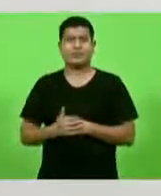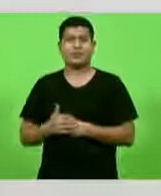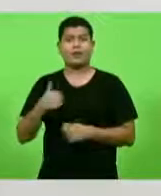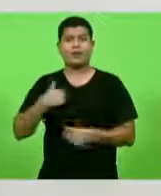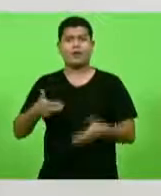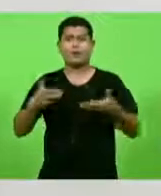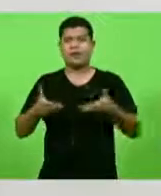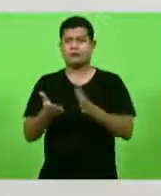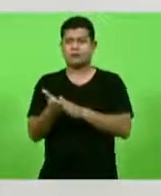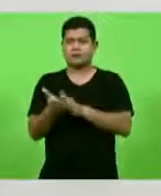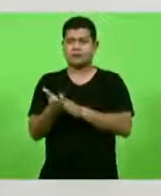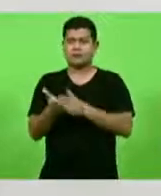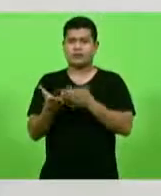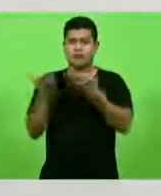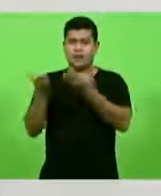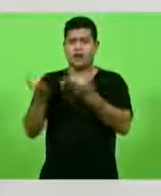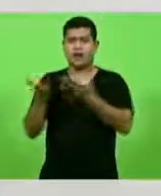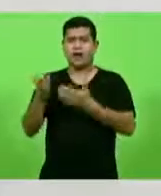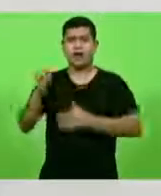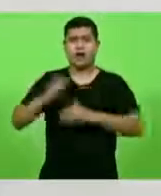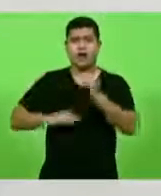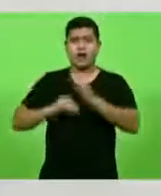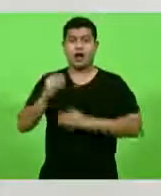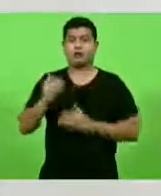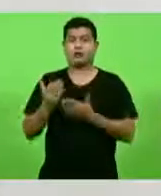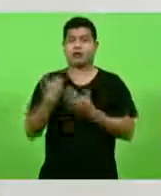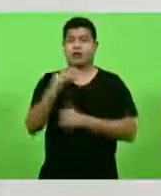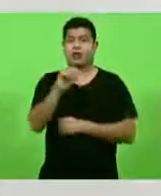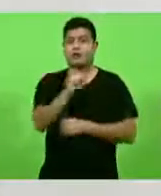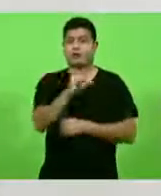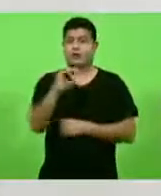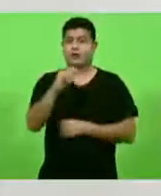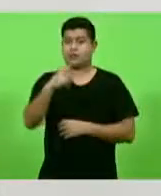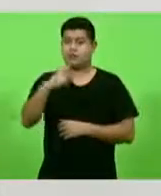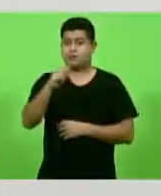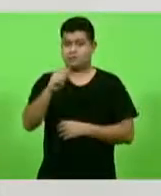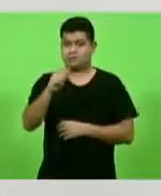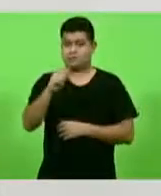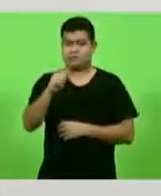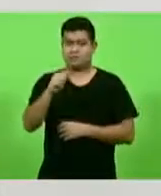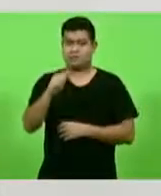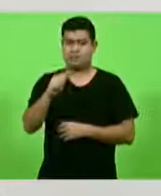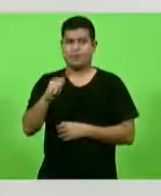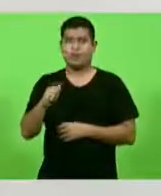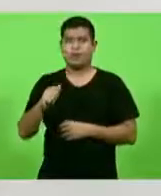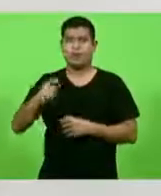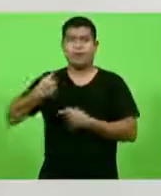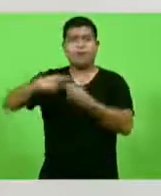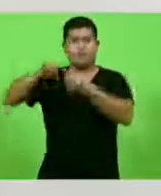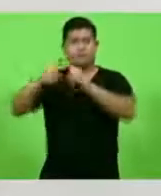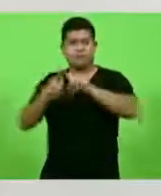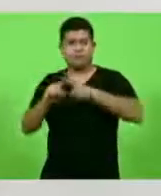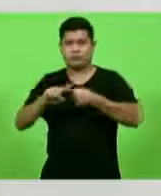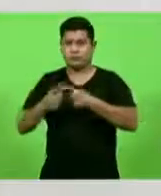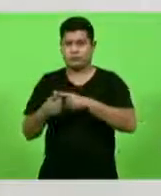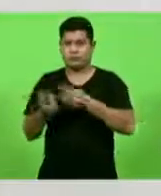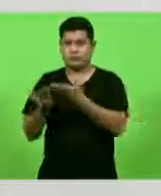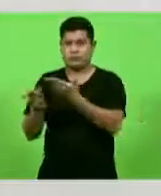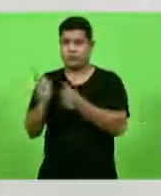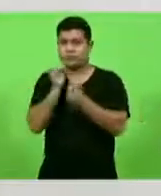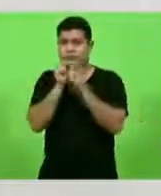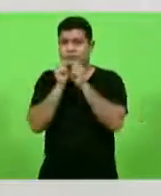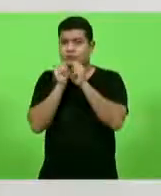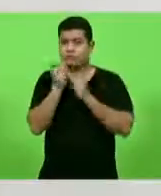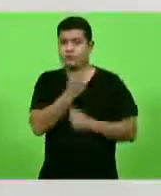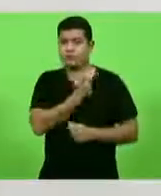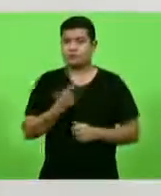a ação da SCPAR com a articulação do assessor, do governador, quando